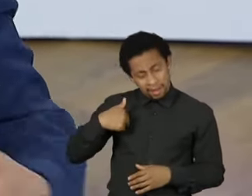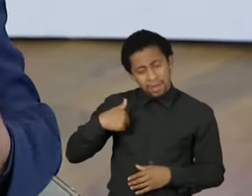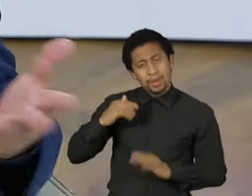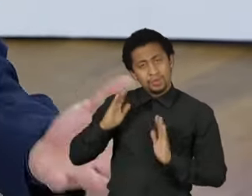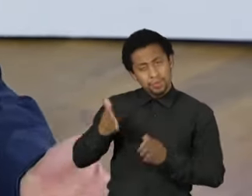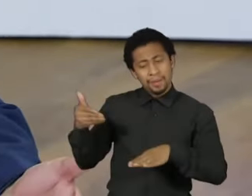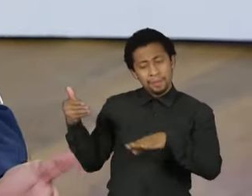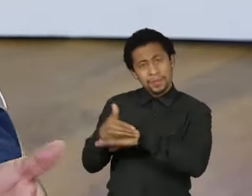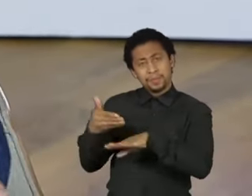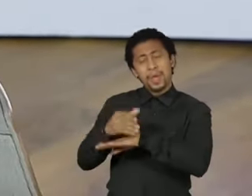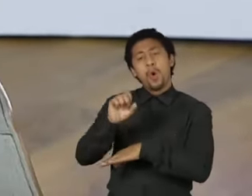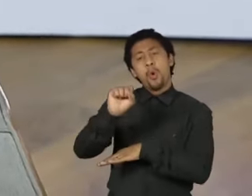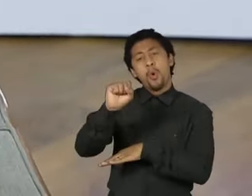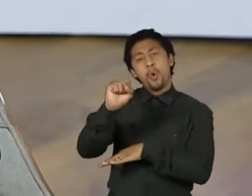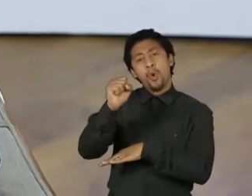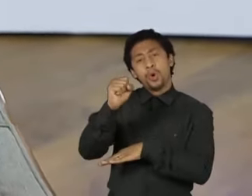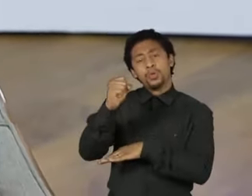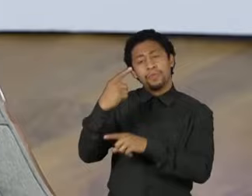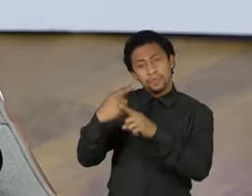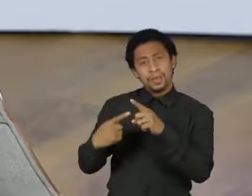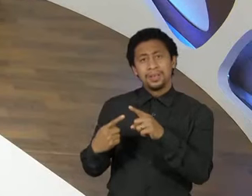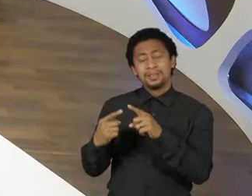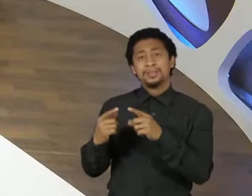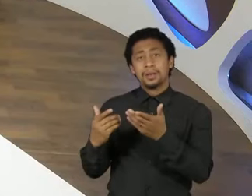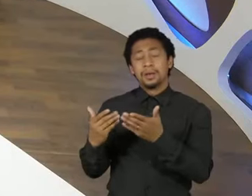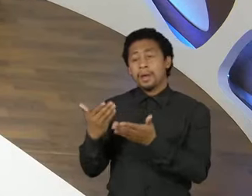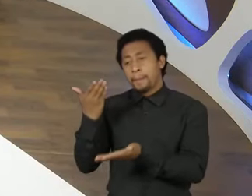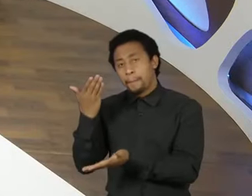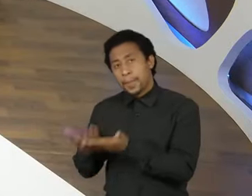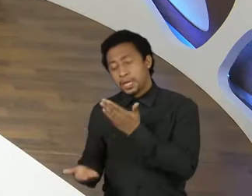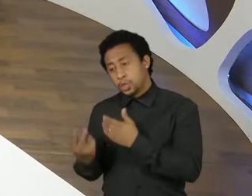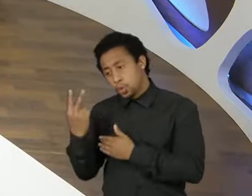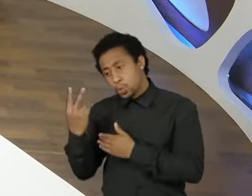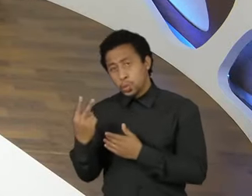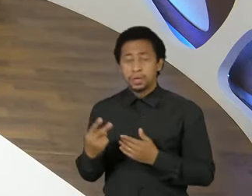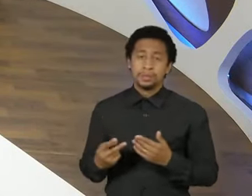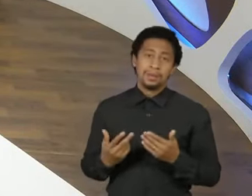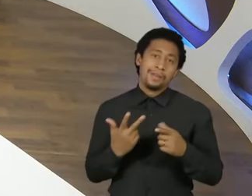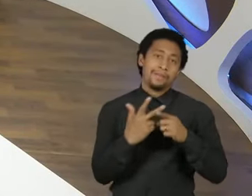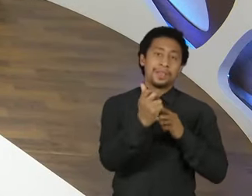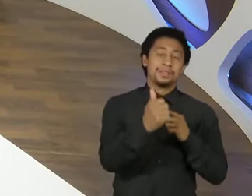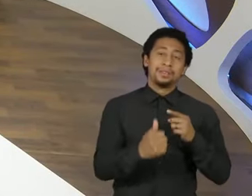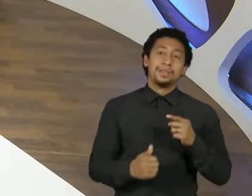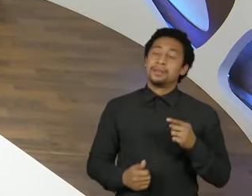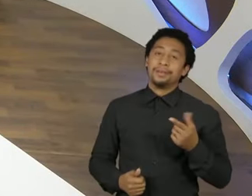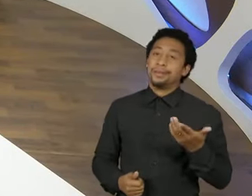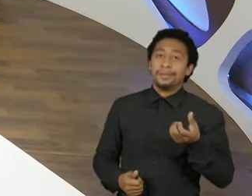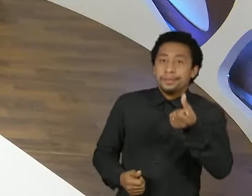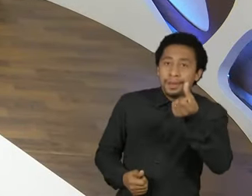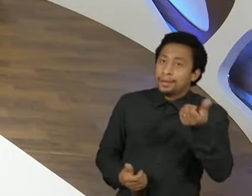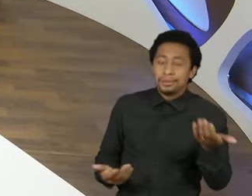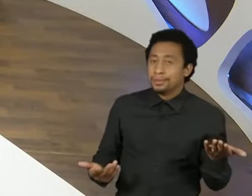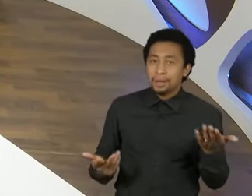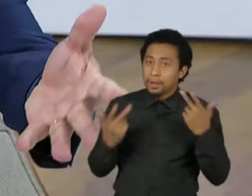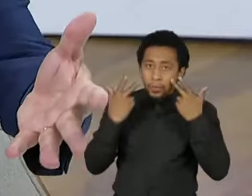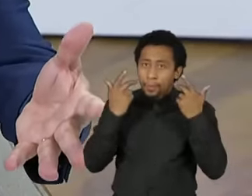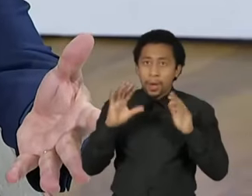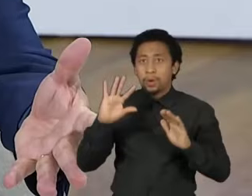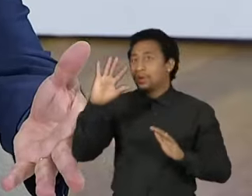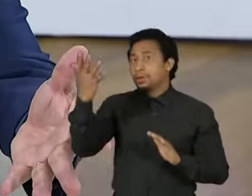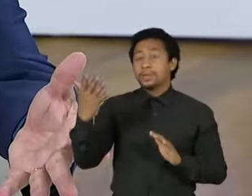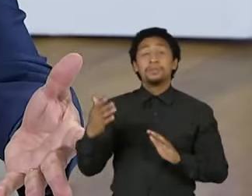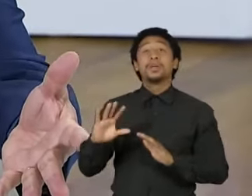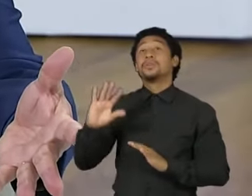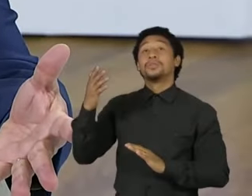vezes, exerci oito mandatos. Mas isso é um ponto fora da curva. Isso não é o normal. O normal é Mitterrand, que perdeu várias eleições e depois se